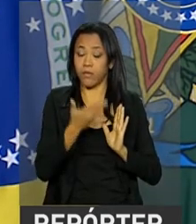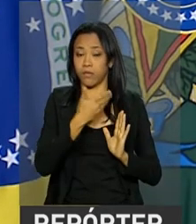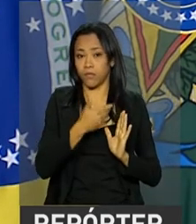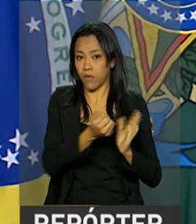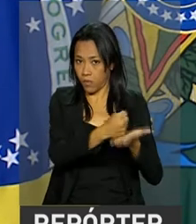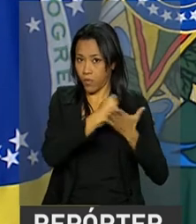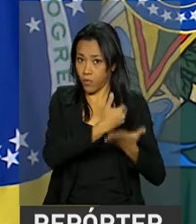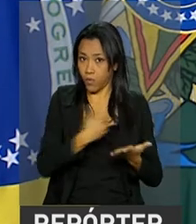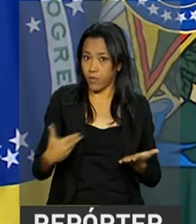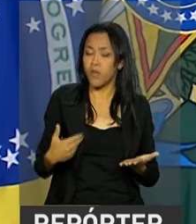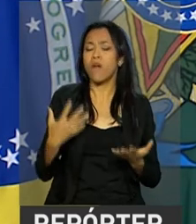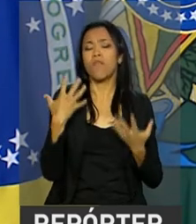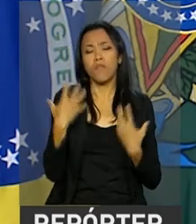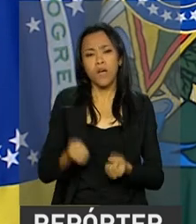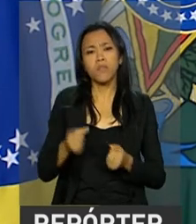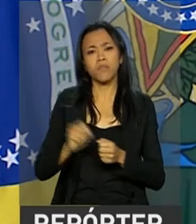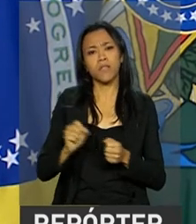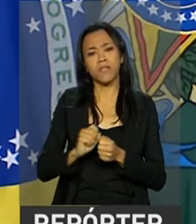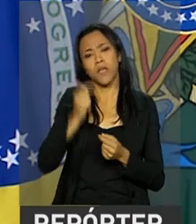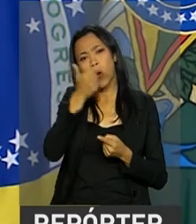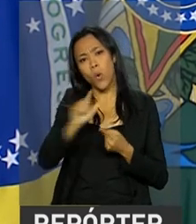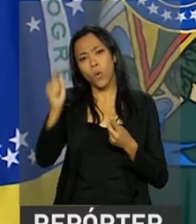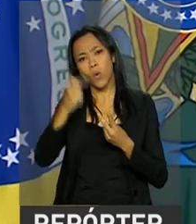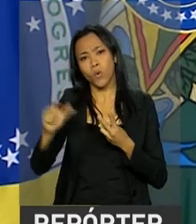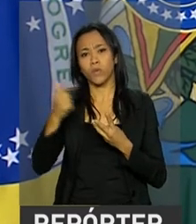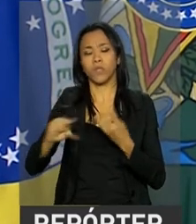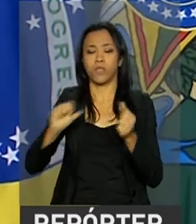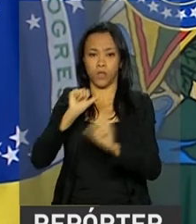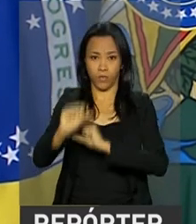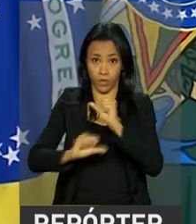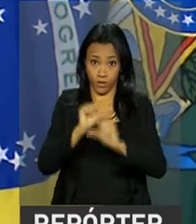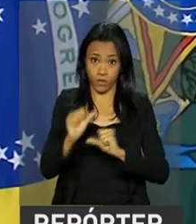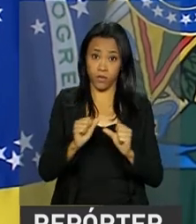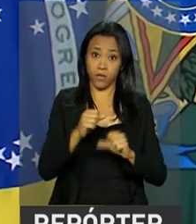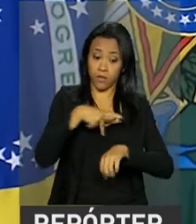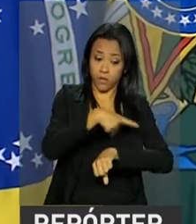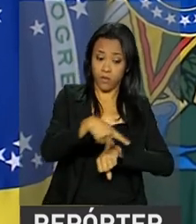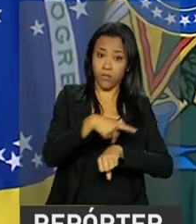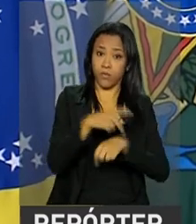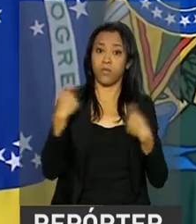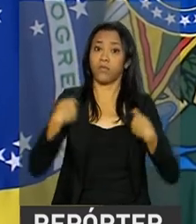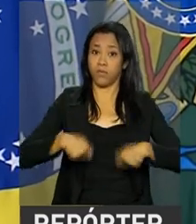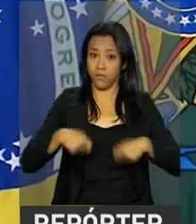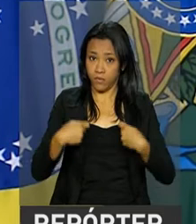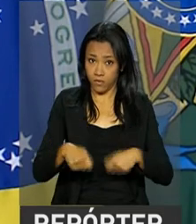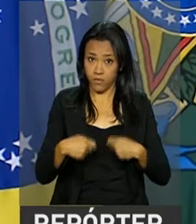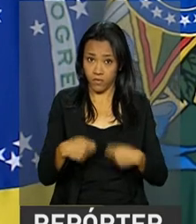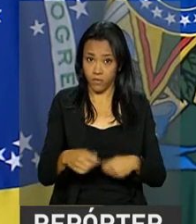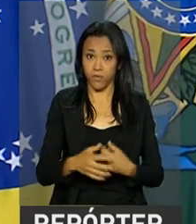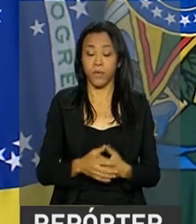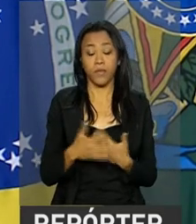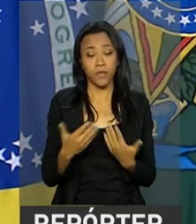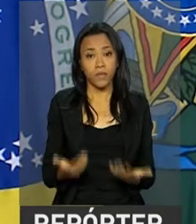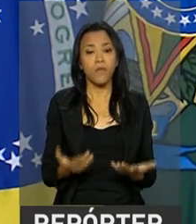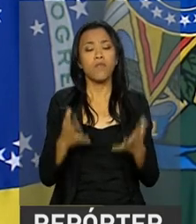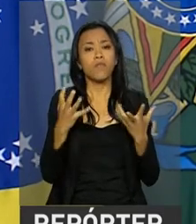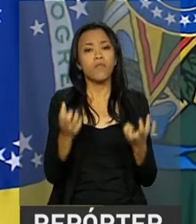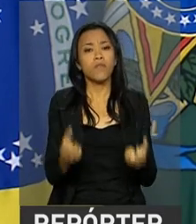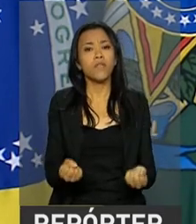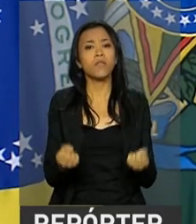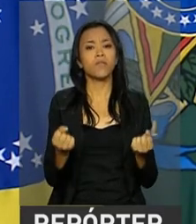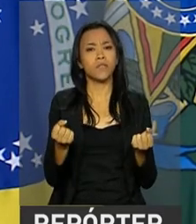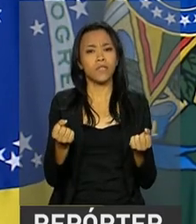faremos todas as demais reformas estruturantes que o país necessita. Simplificaremos,